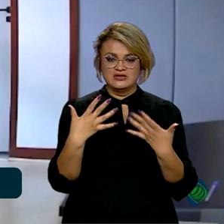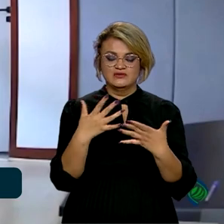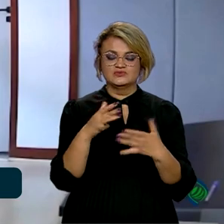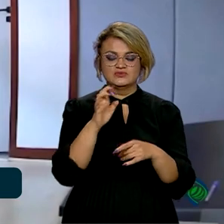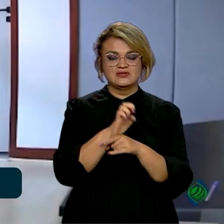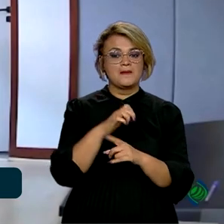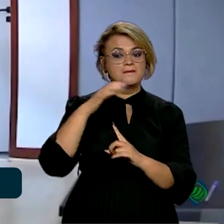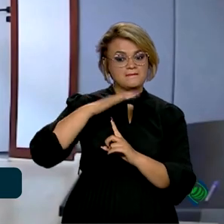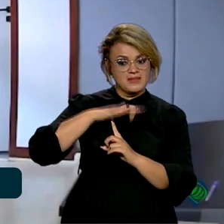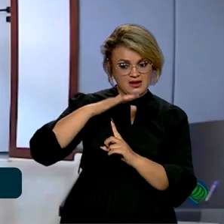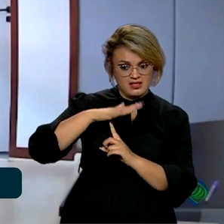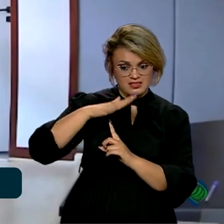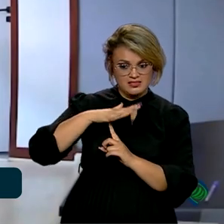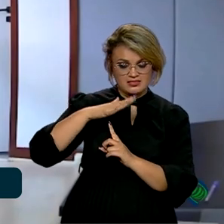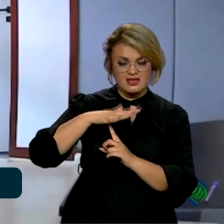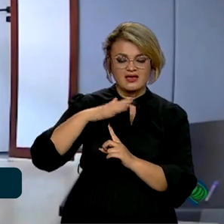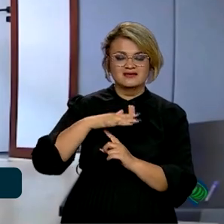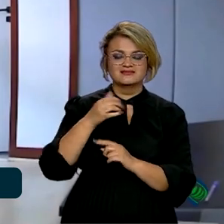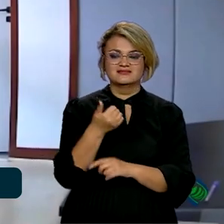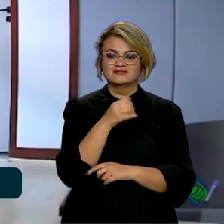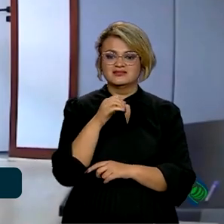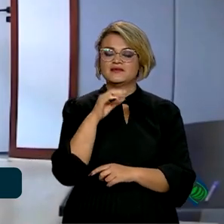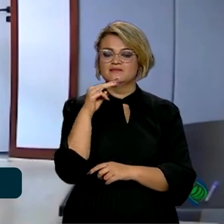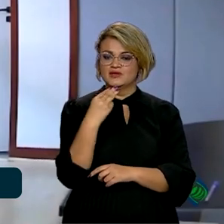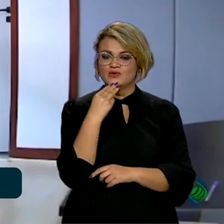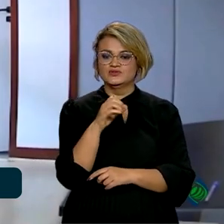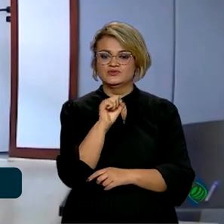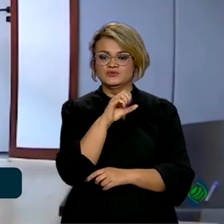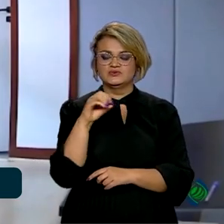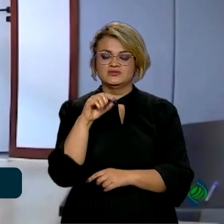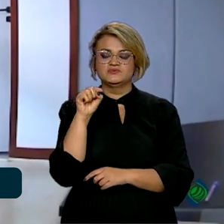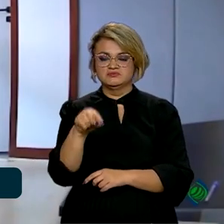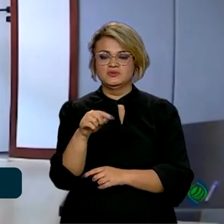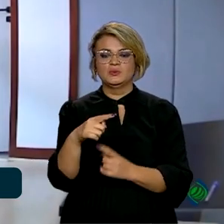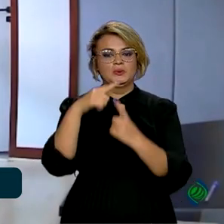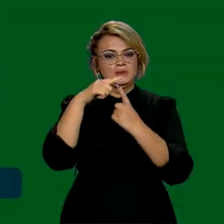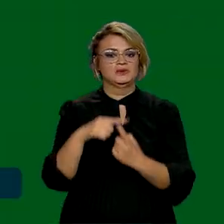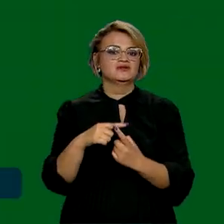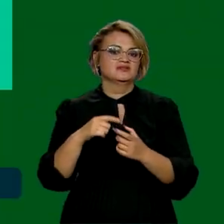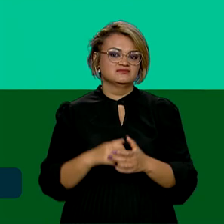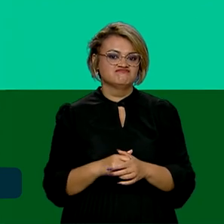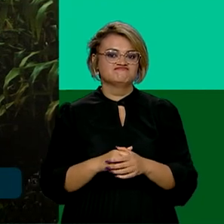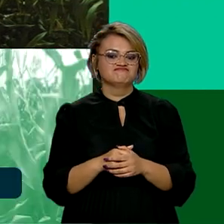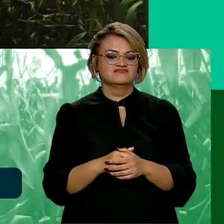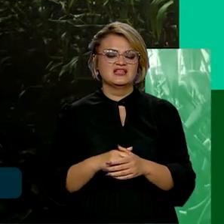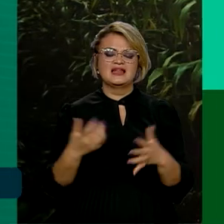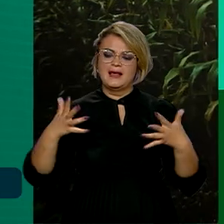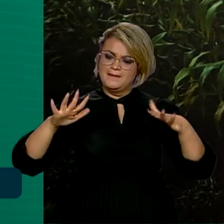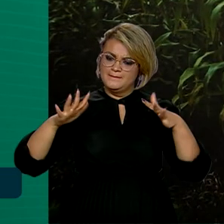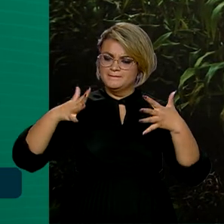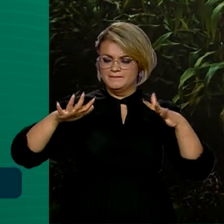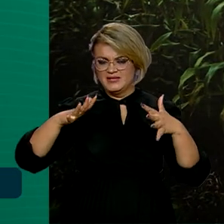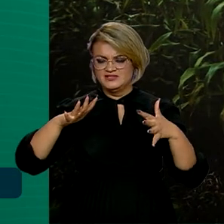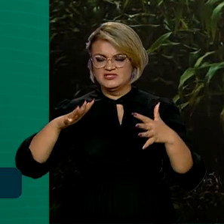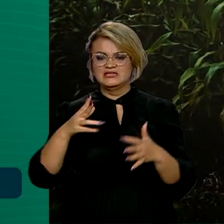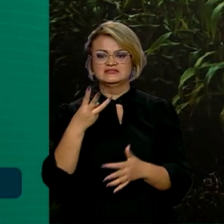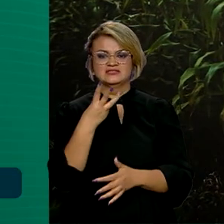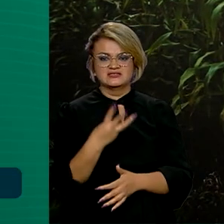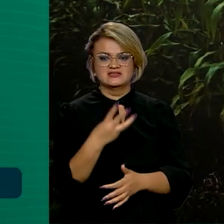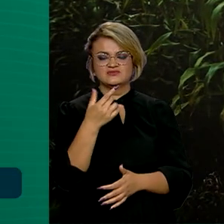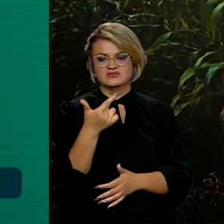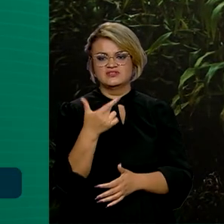do Paraná é a de 100 milhões e 800 mil toneladas. Na estimativa de 320